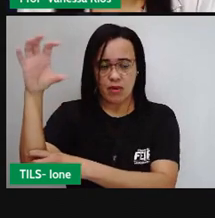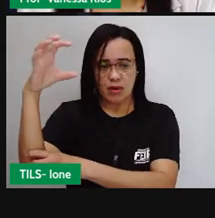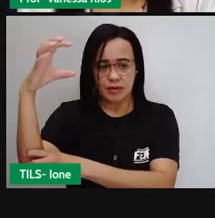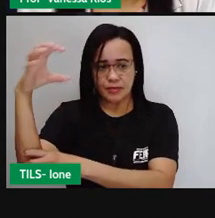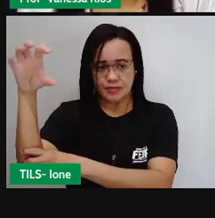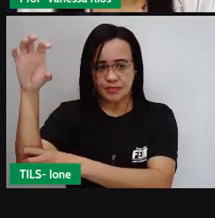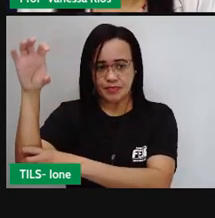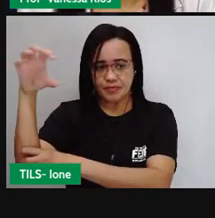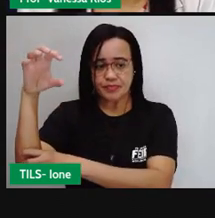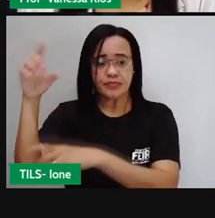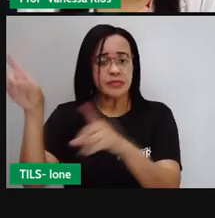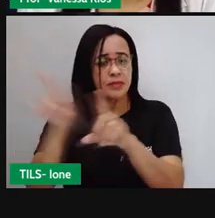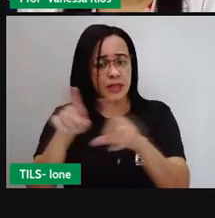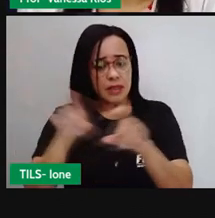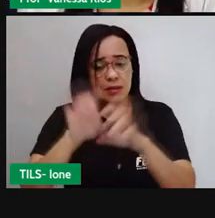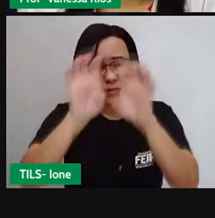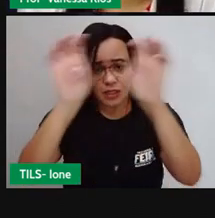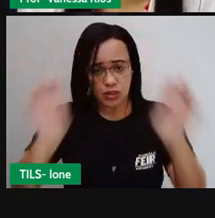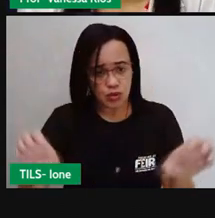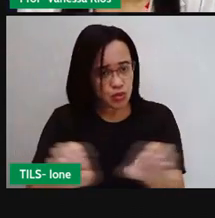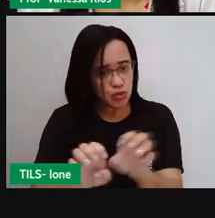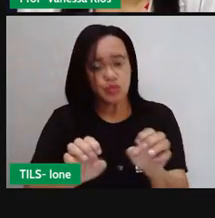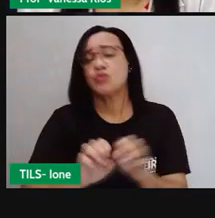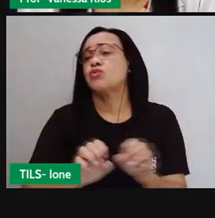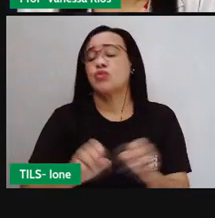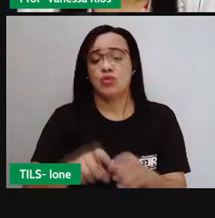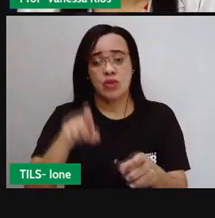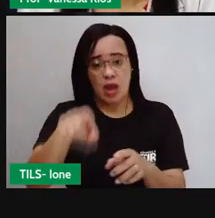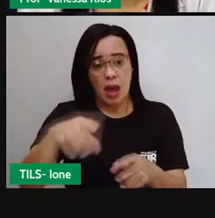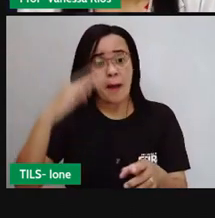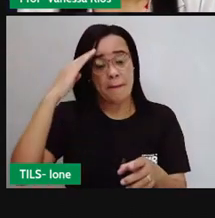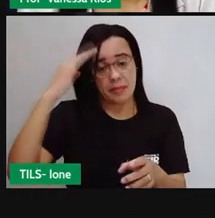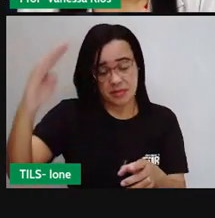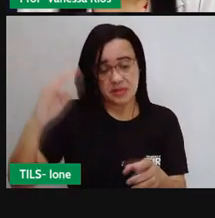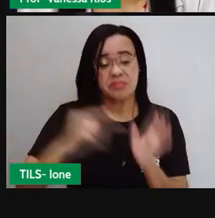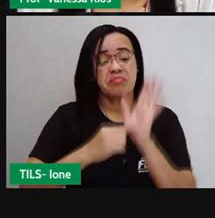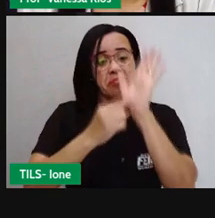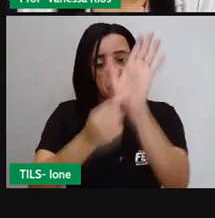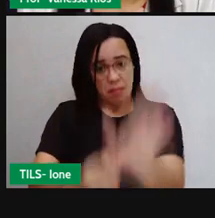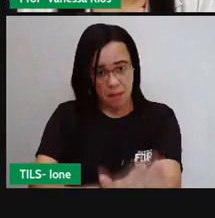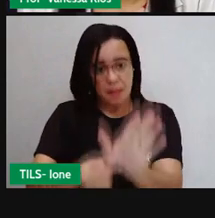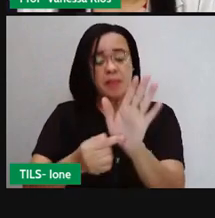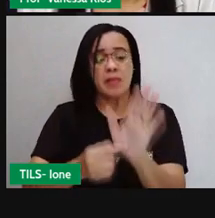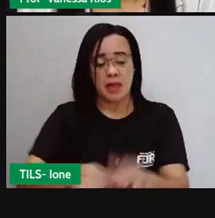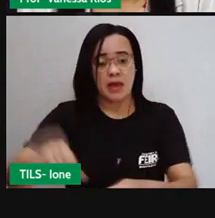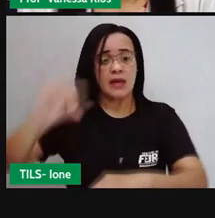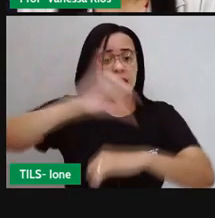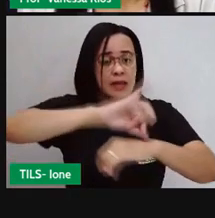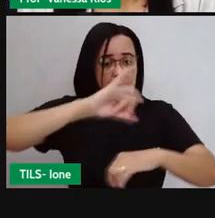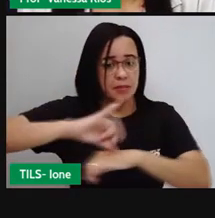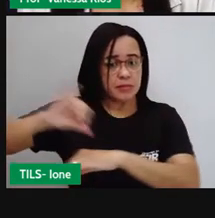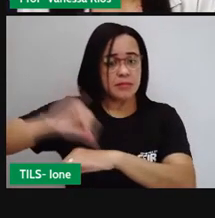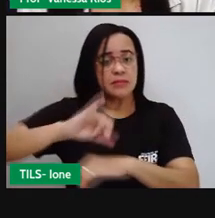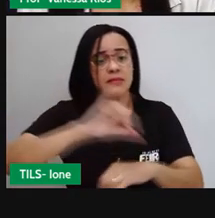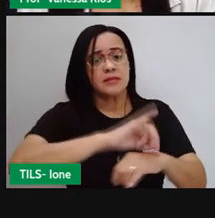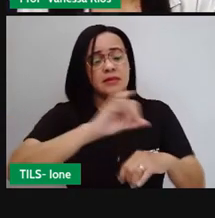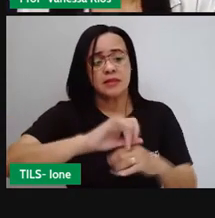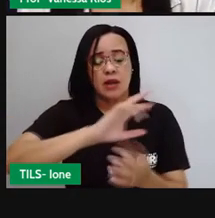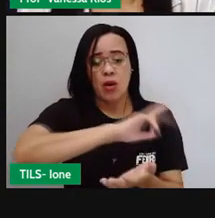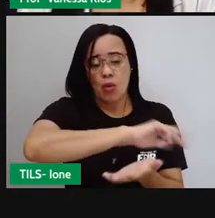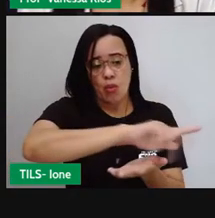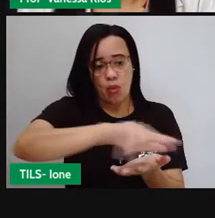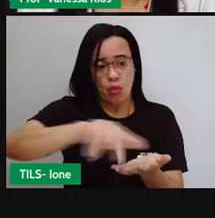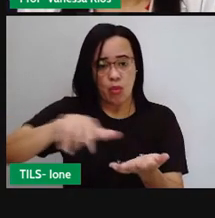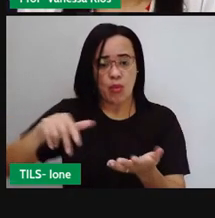cidades, principalmente a outras capitais de estados no nosso país. E aí a gente observa todo o